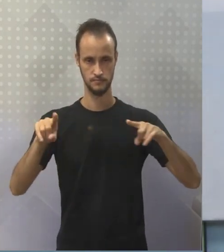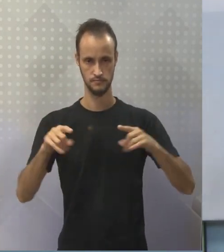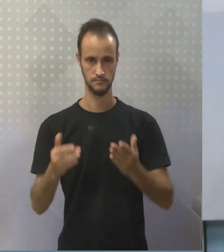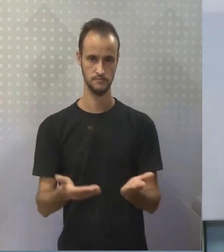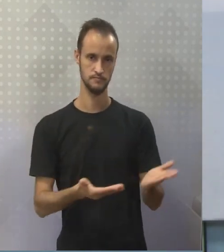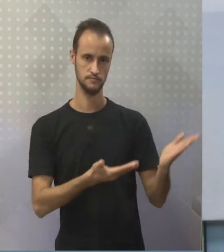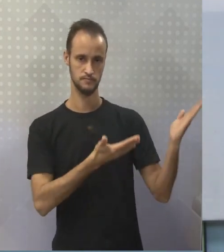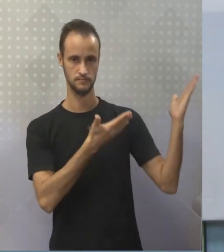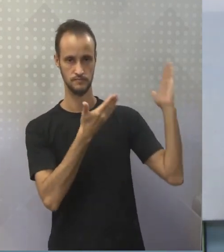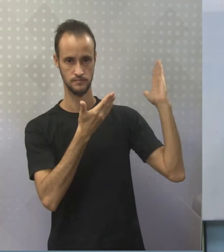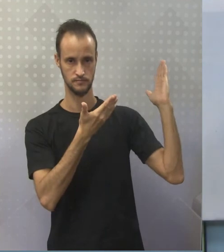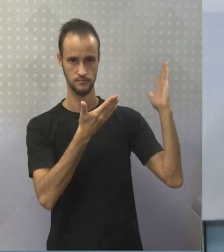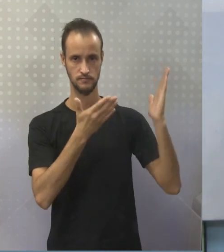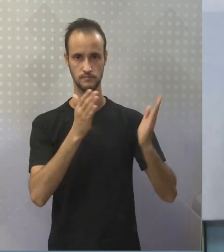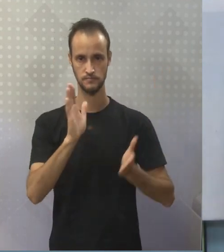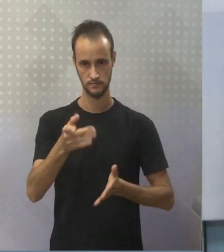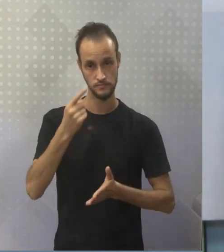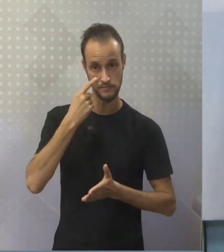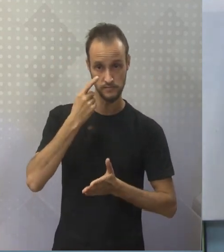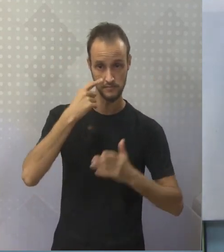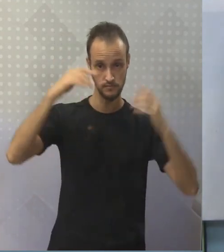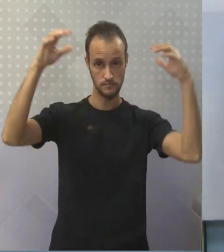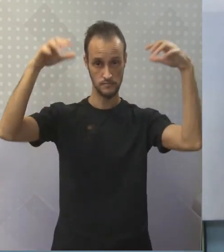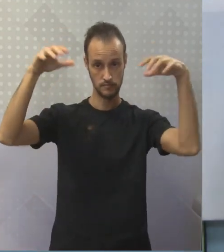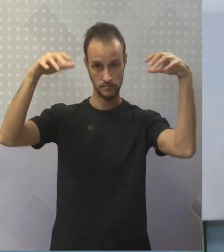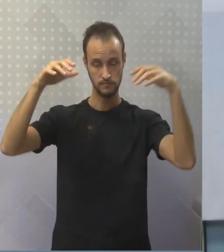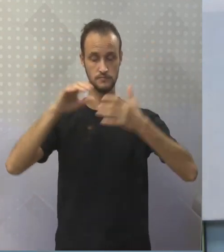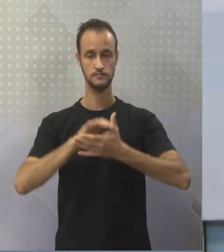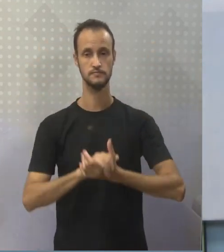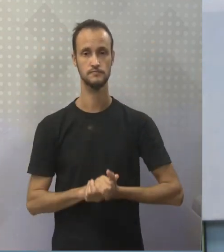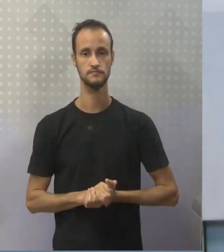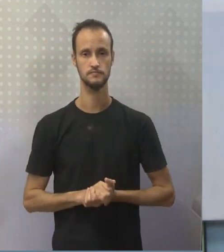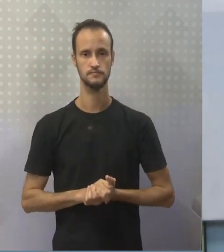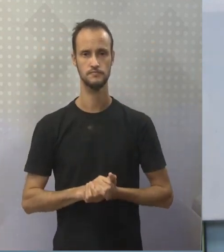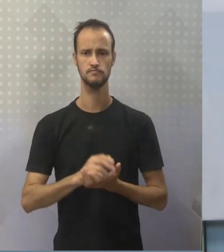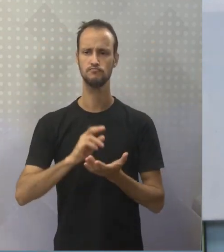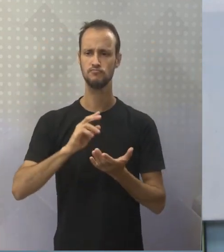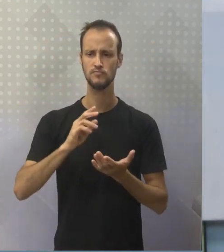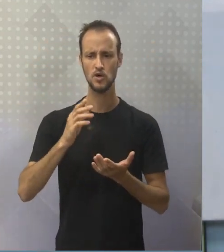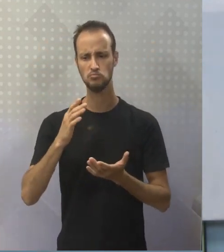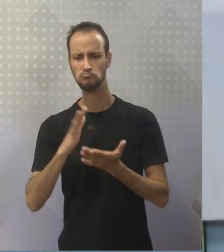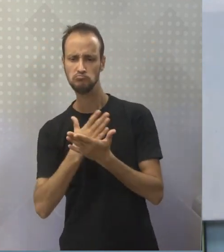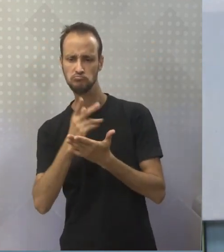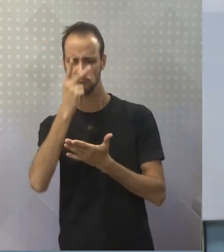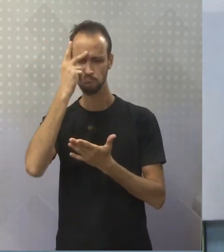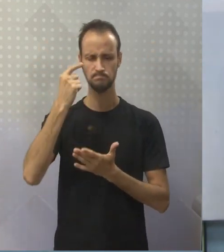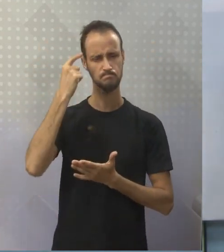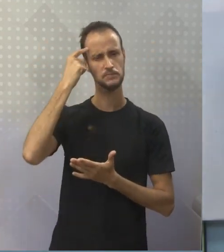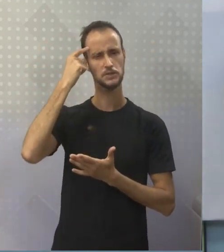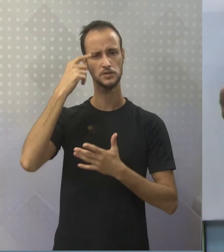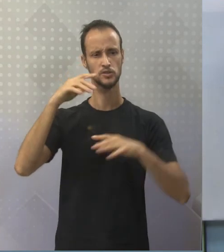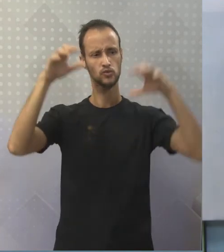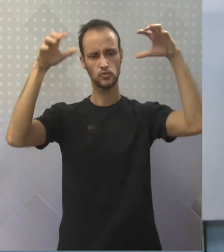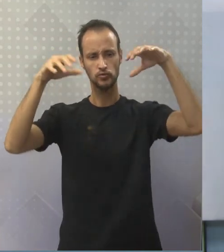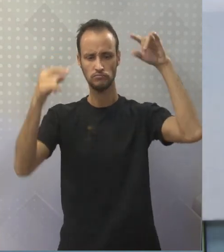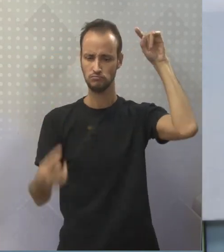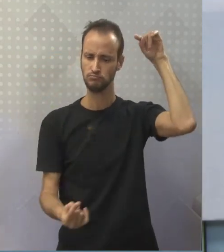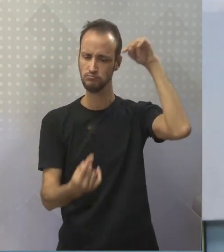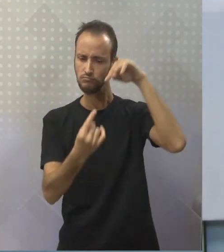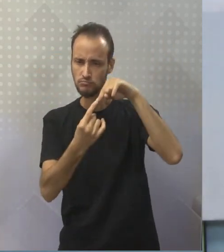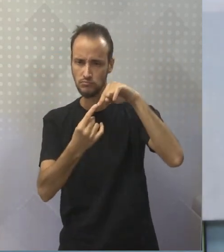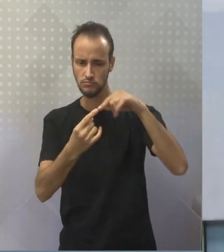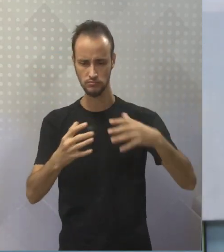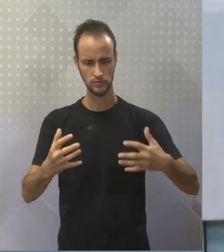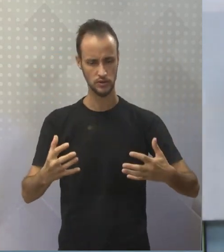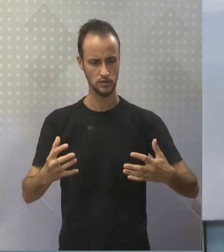you ever seen the rain? Você já viu a chuva? Não é isso? Para muitas pessoas a chuva é sinônimo de riqueza, né? O homem do campo